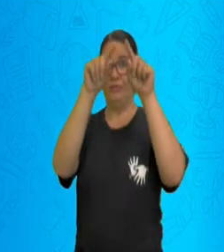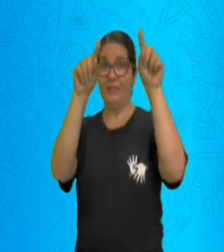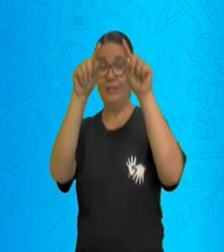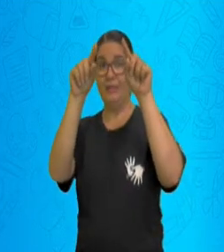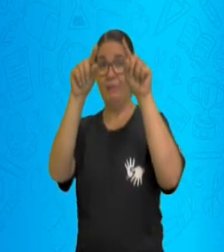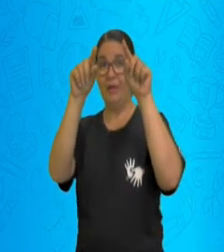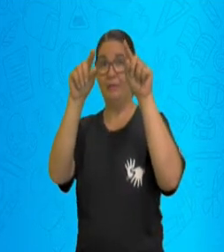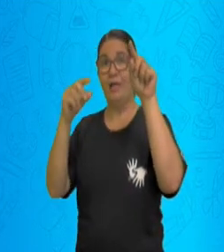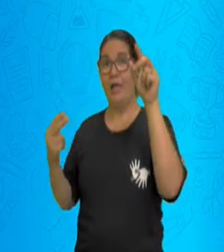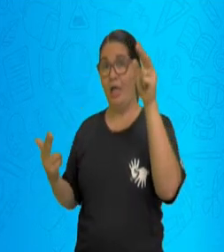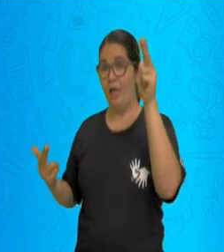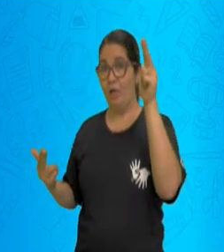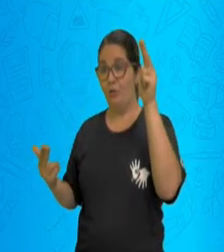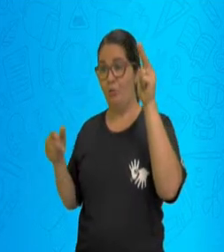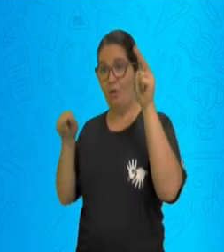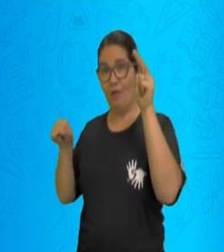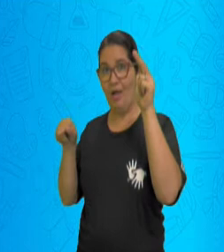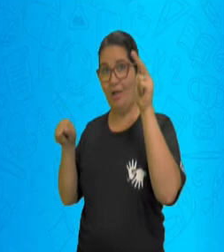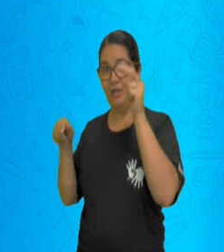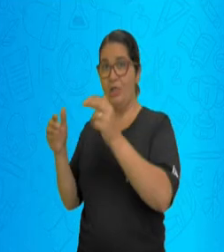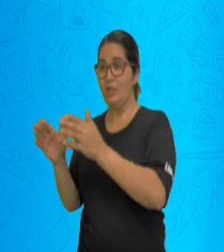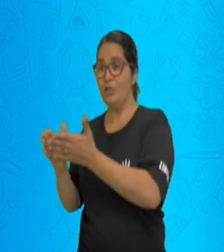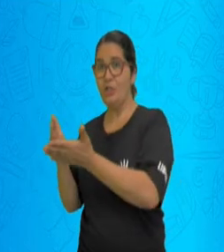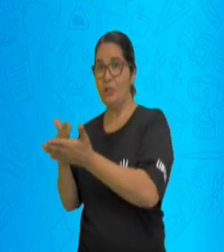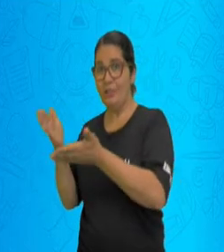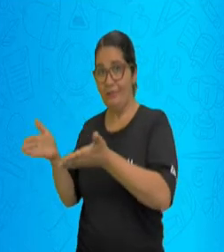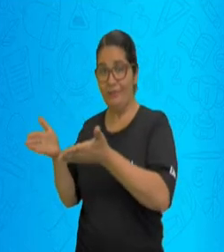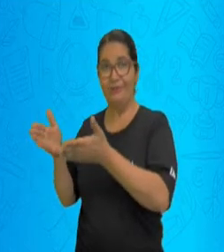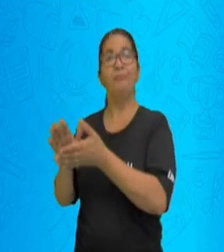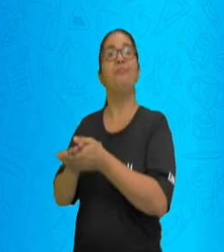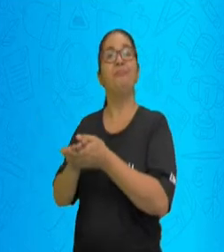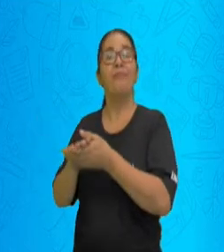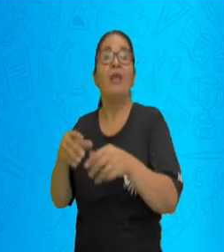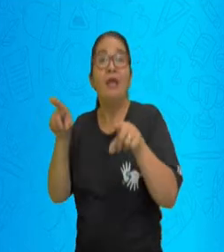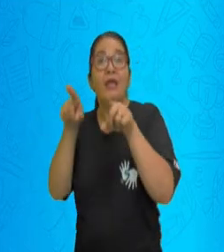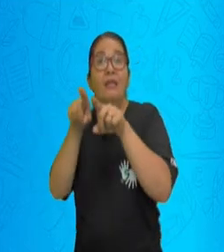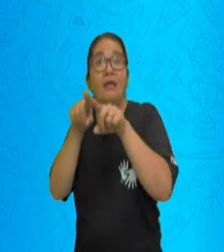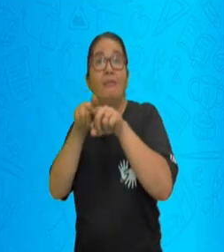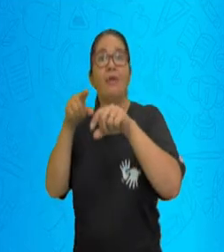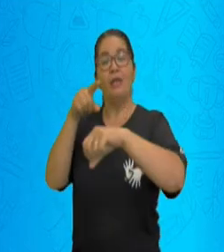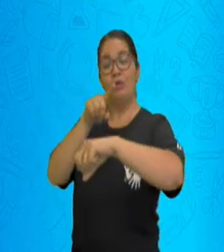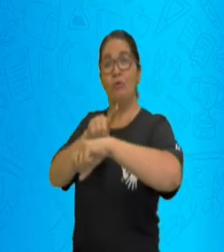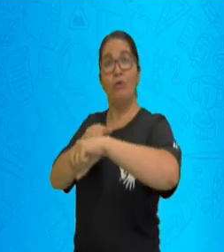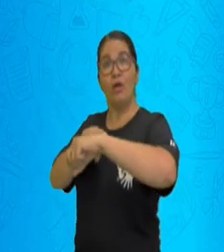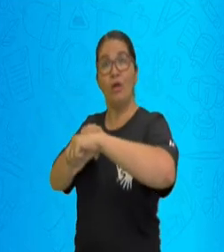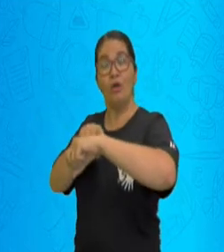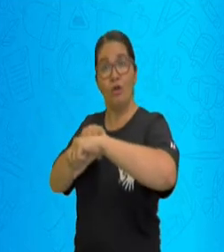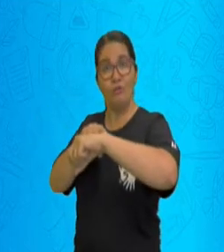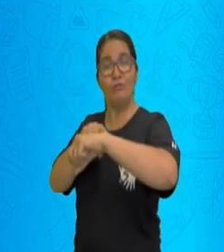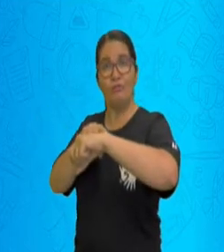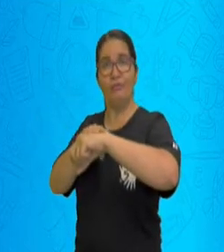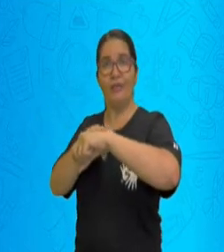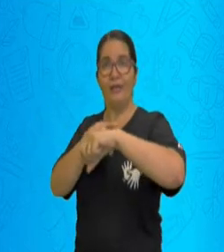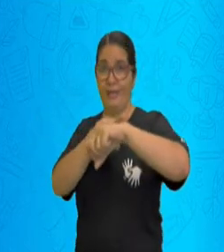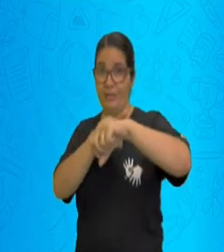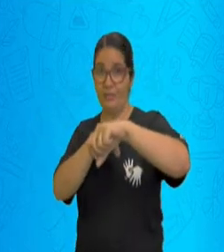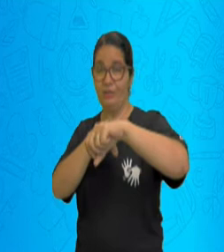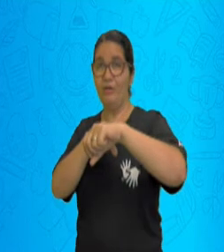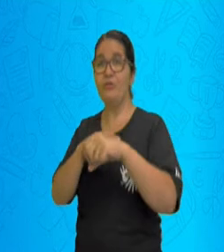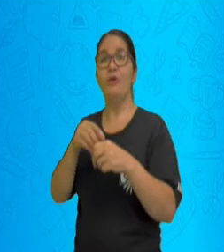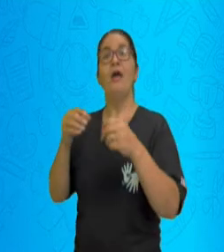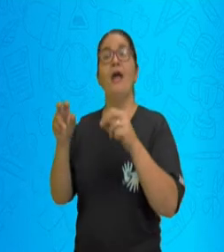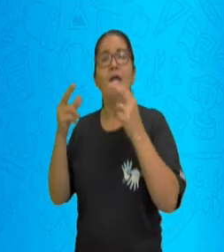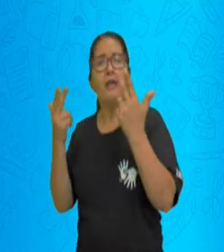Podemos também dizer que este relógio é igual a este. Agora, temos